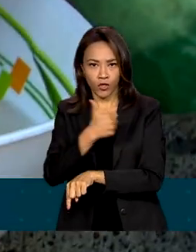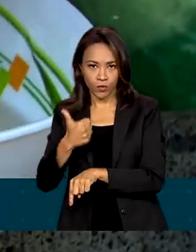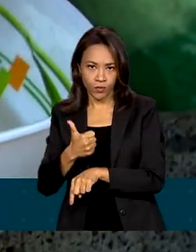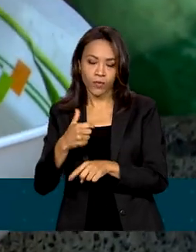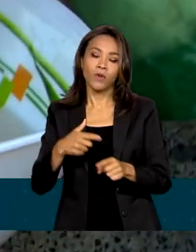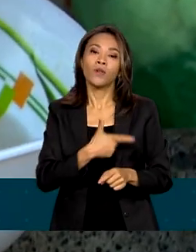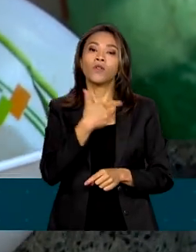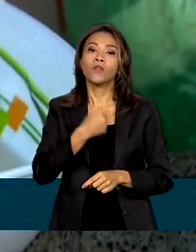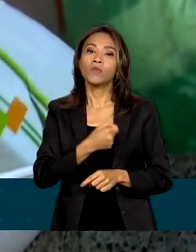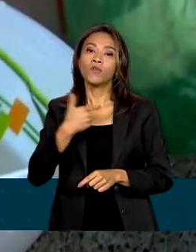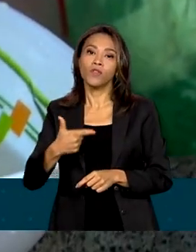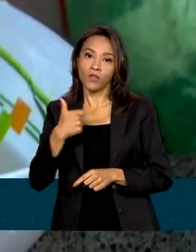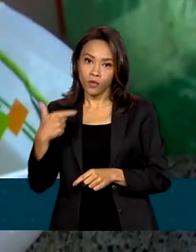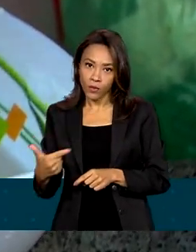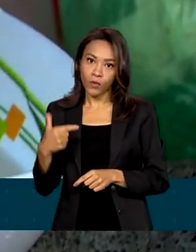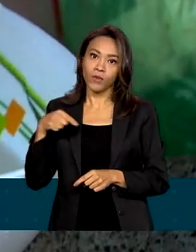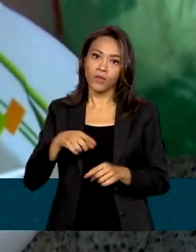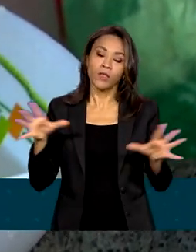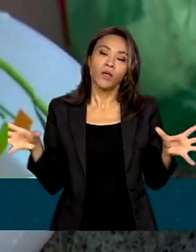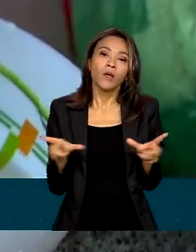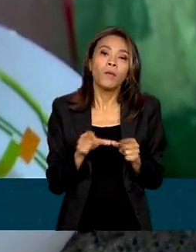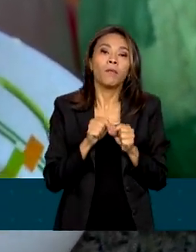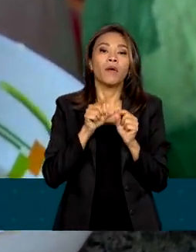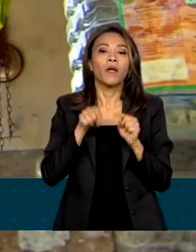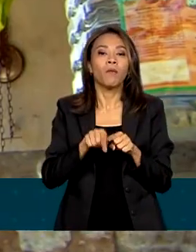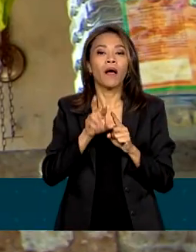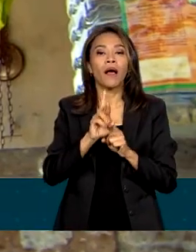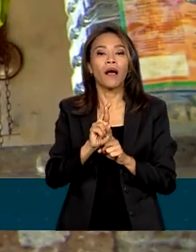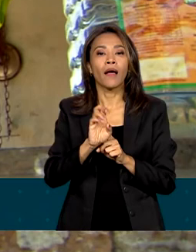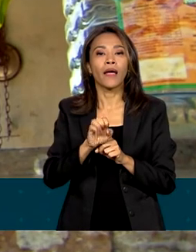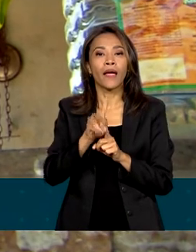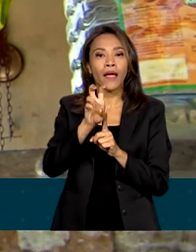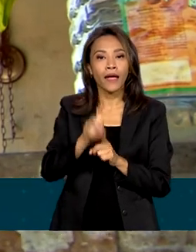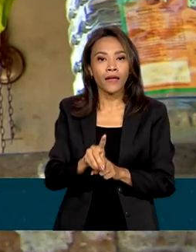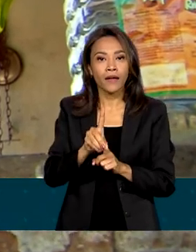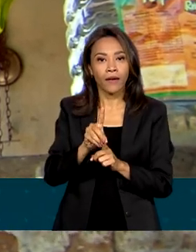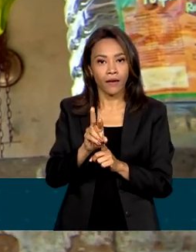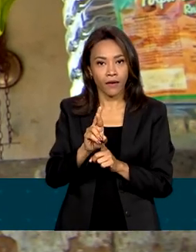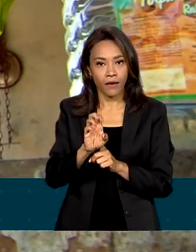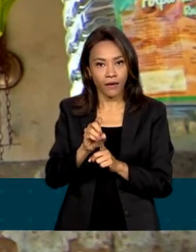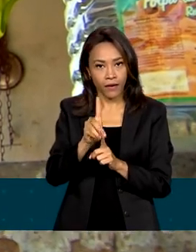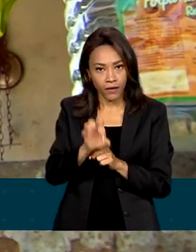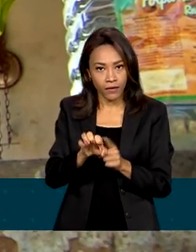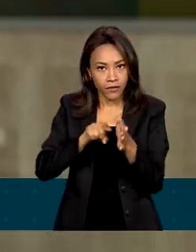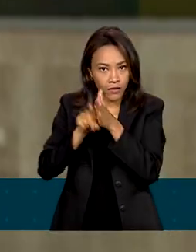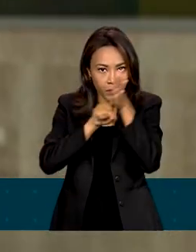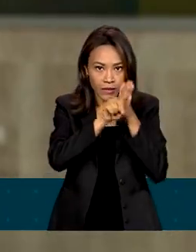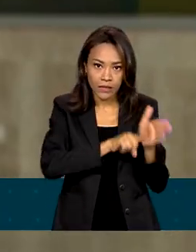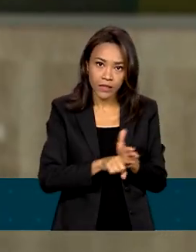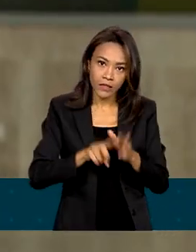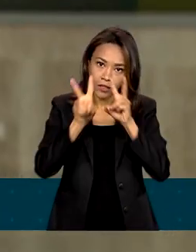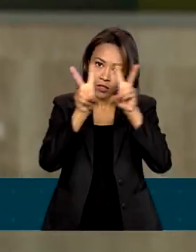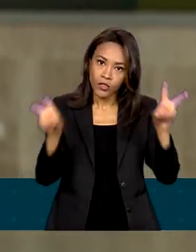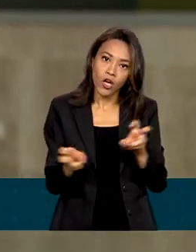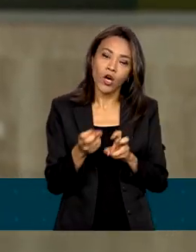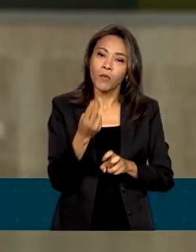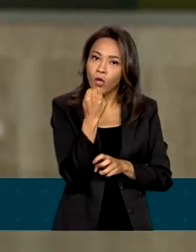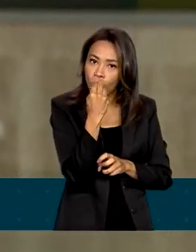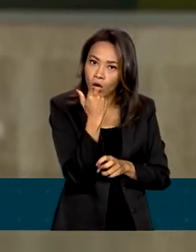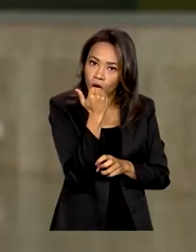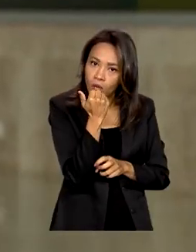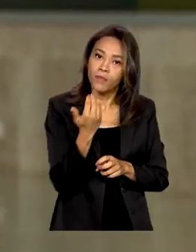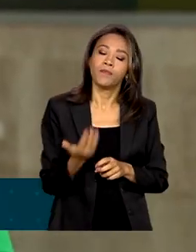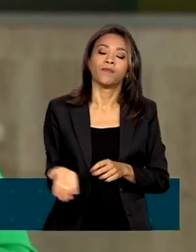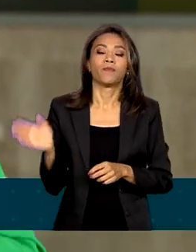pela Rede Brasileira de Pesquisa em Soberania e Segurança Alimentar e Nutricional. Um dos motivos,